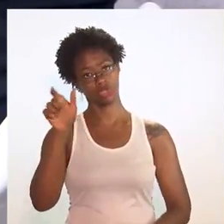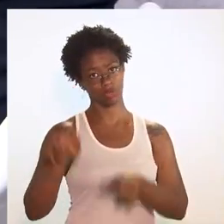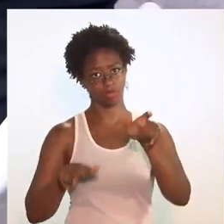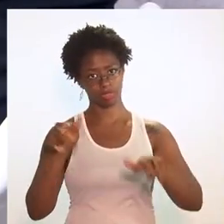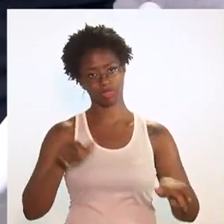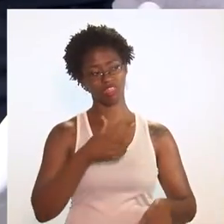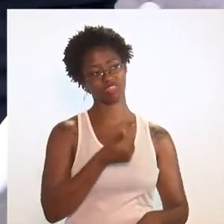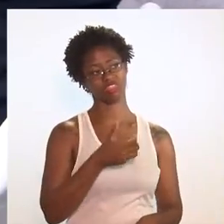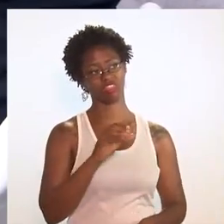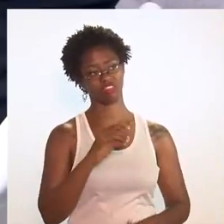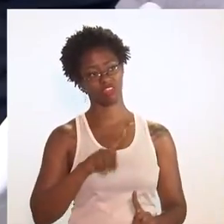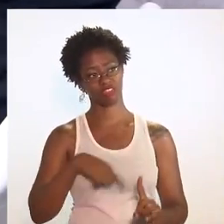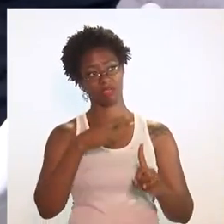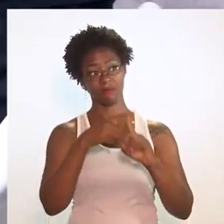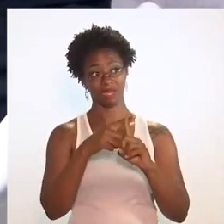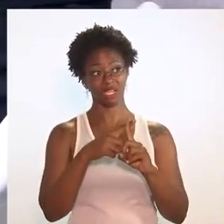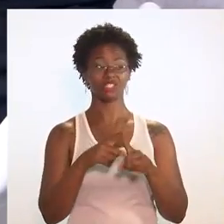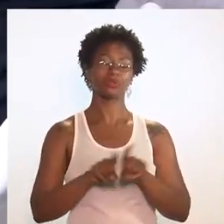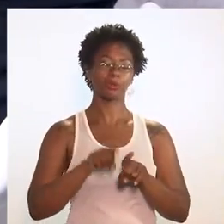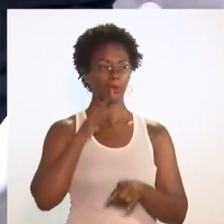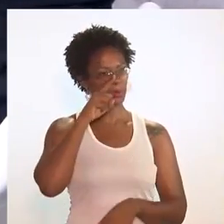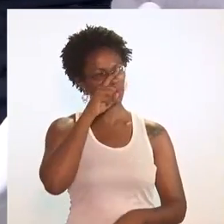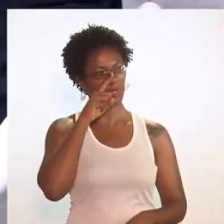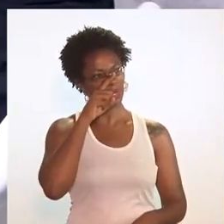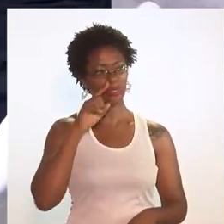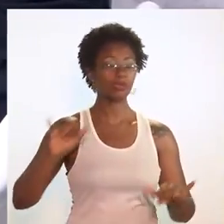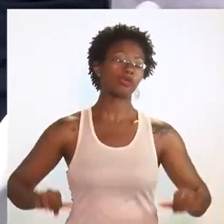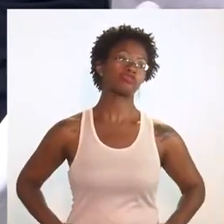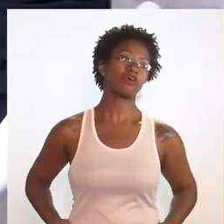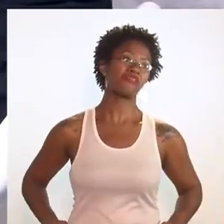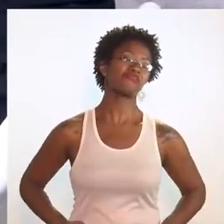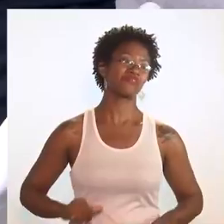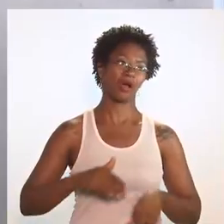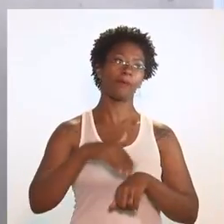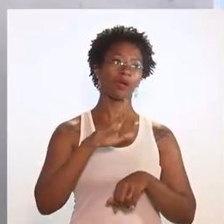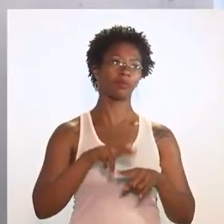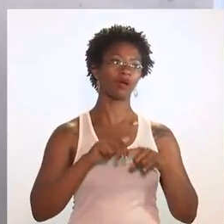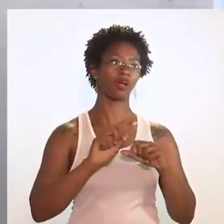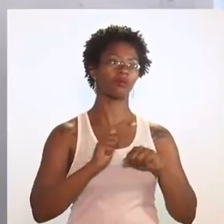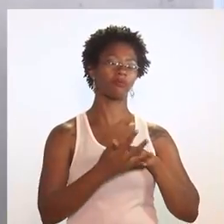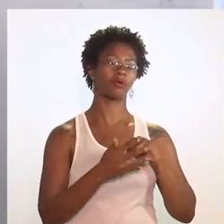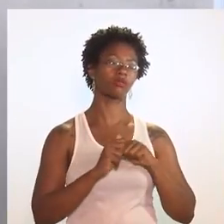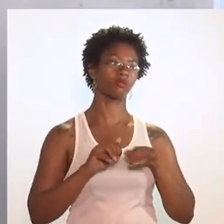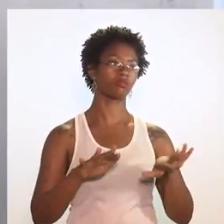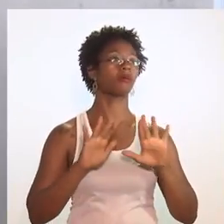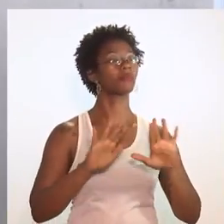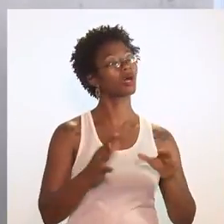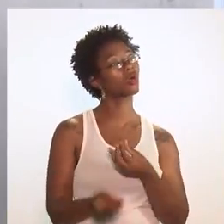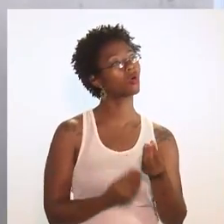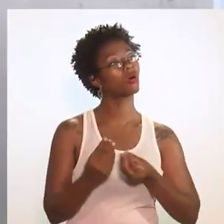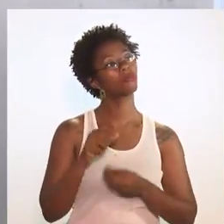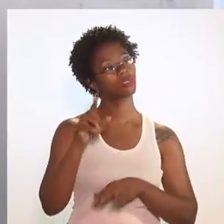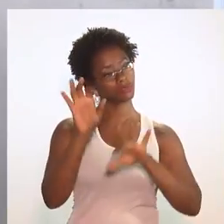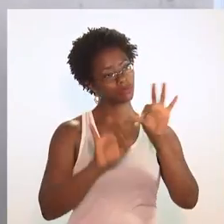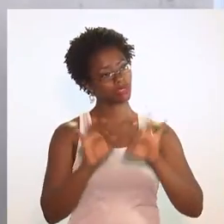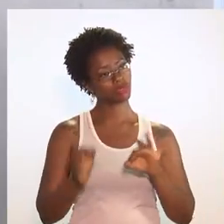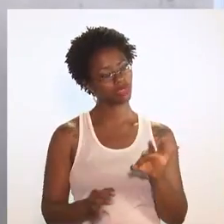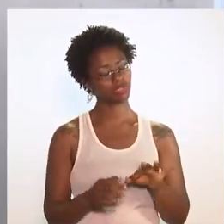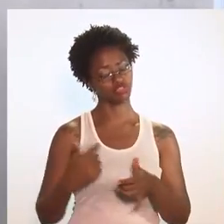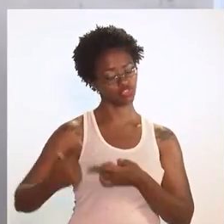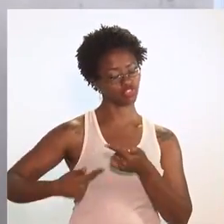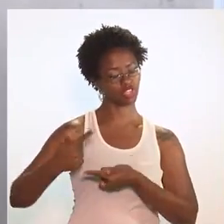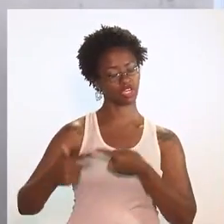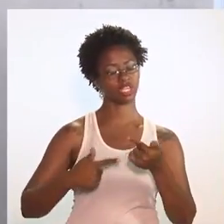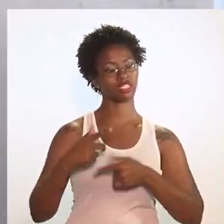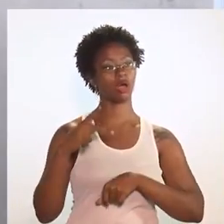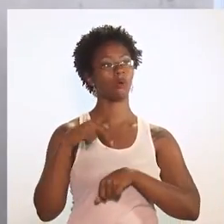serem uma população de risco, por conta da pandemia, também mais atingida ainda. Como é que é o desenho desse programa